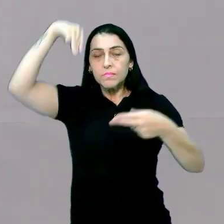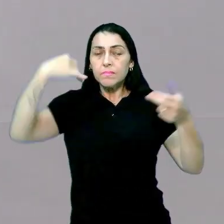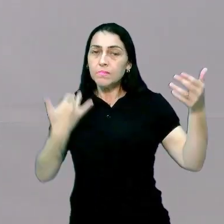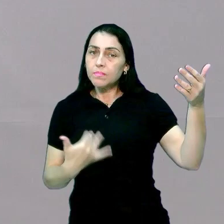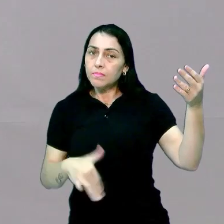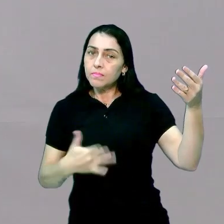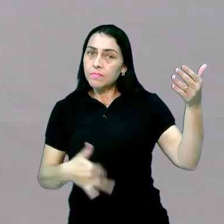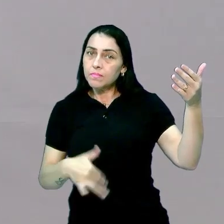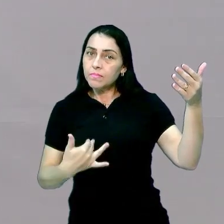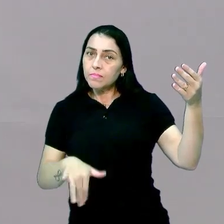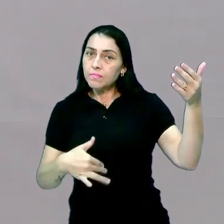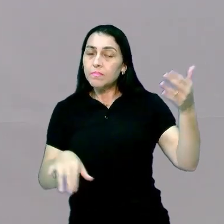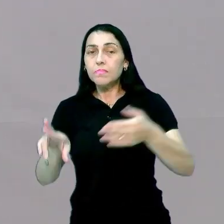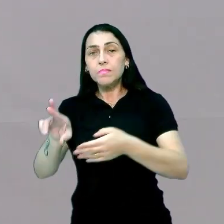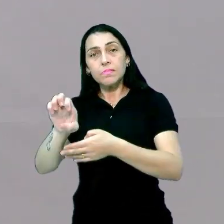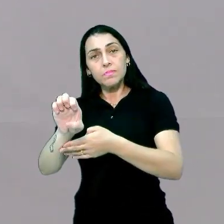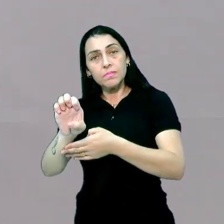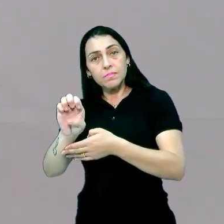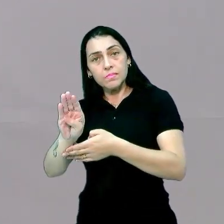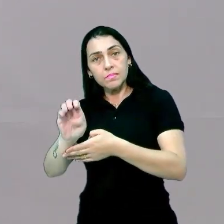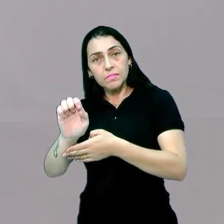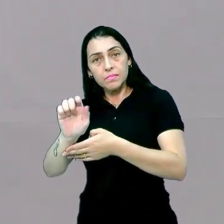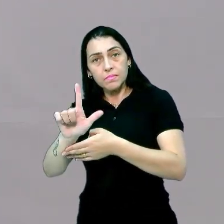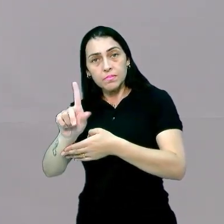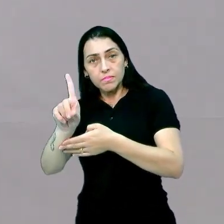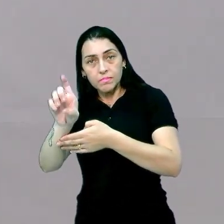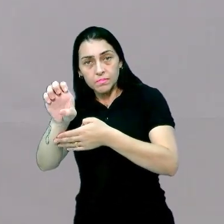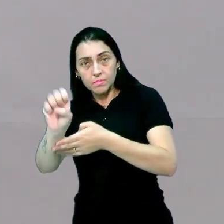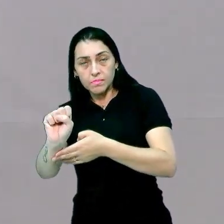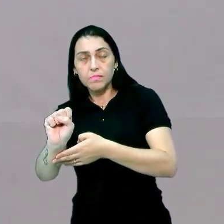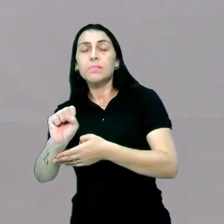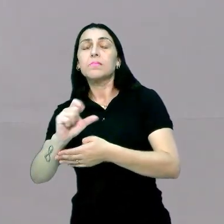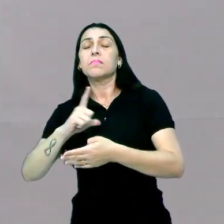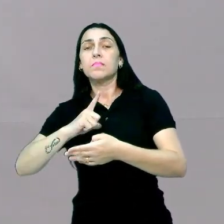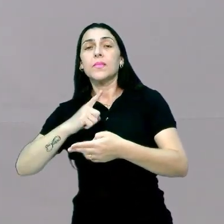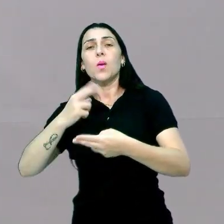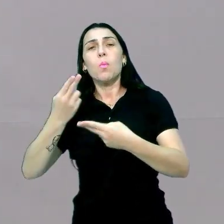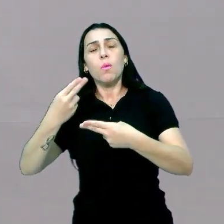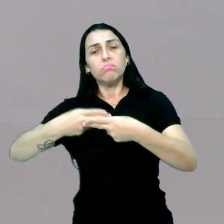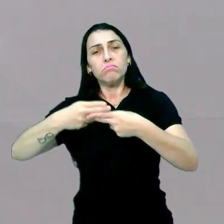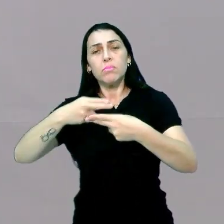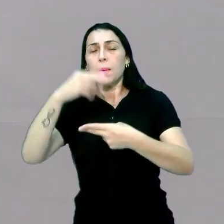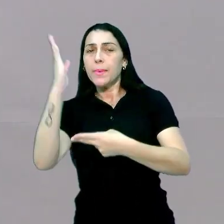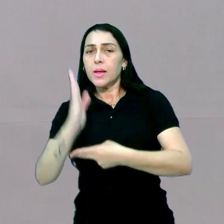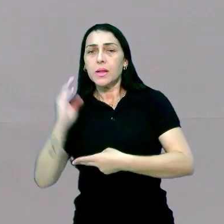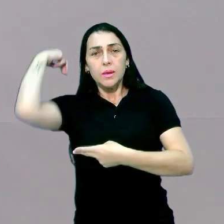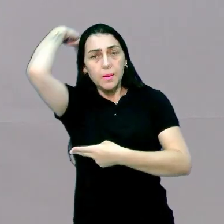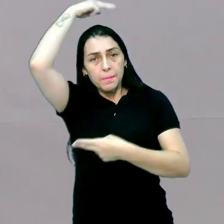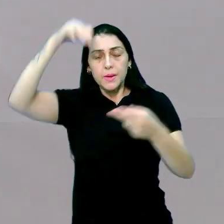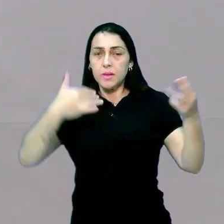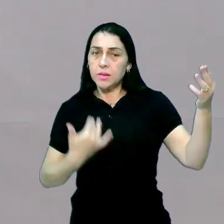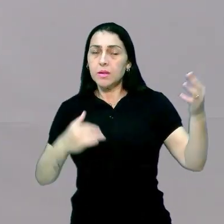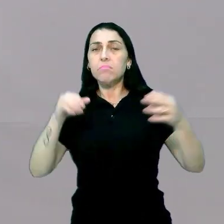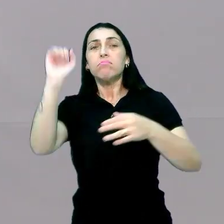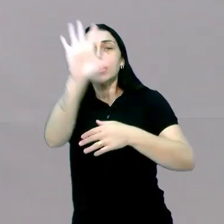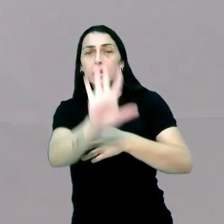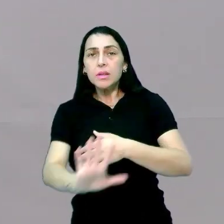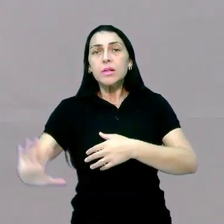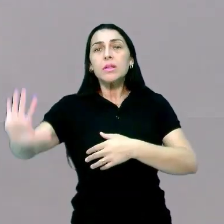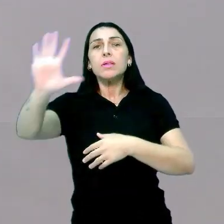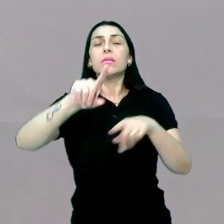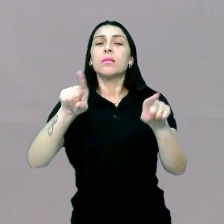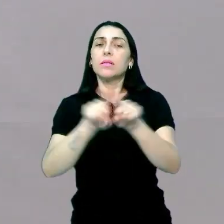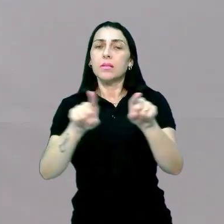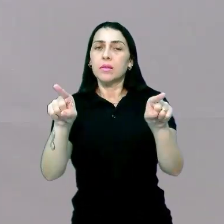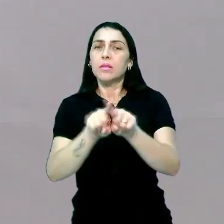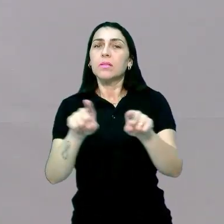Rebelde, porém, existem vários tipos de novela, brasileira, mexicana, as internacionais também, que